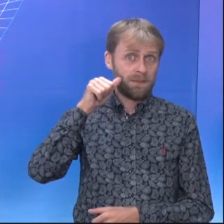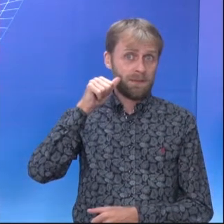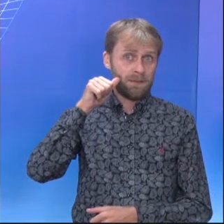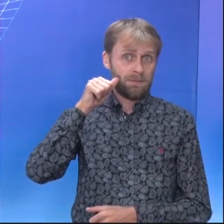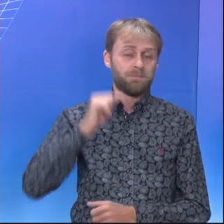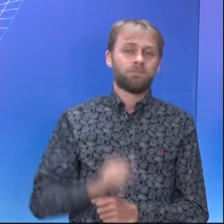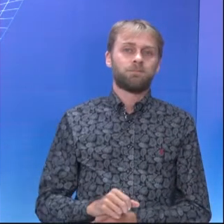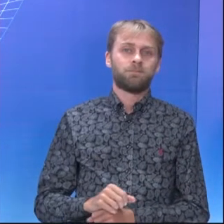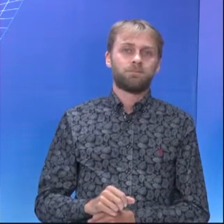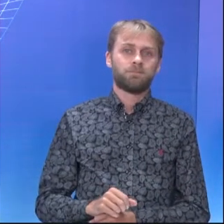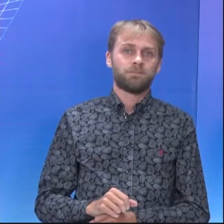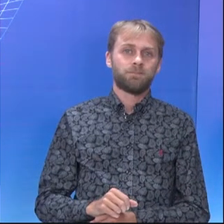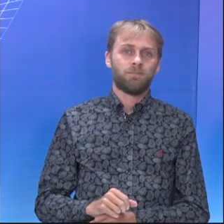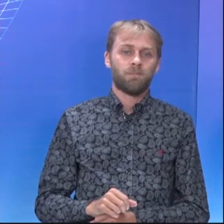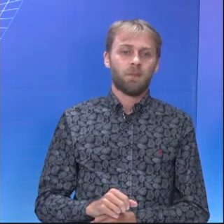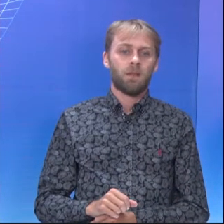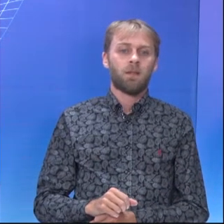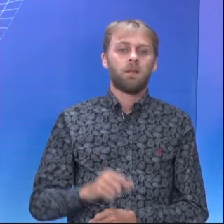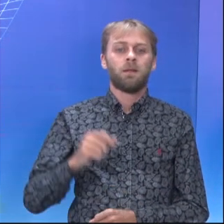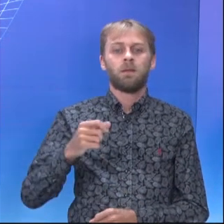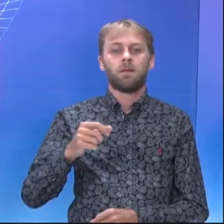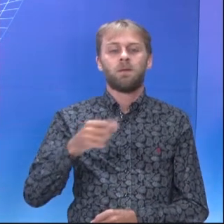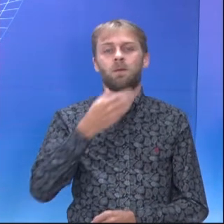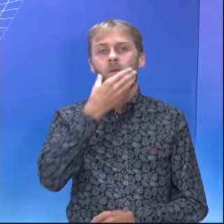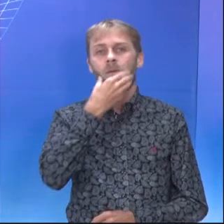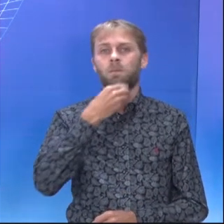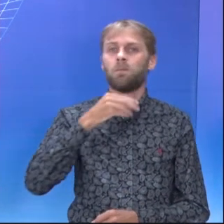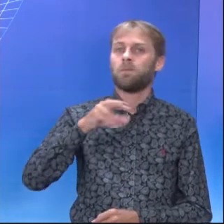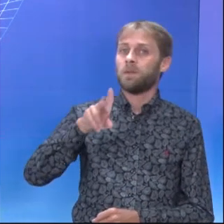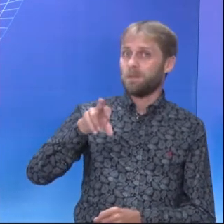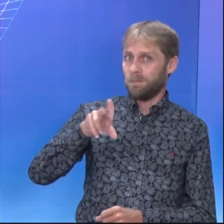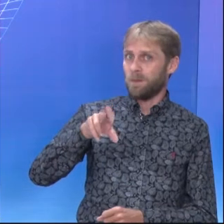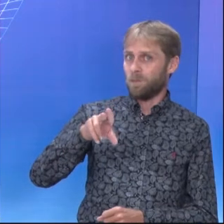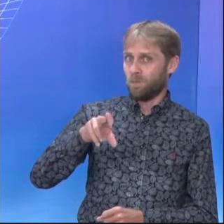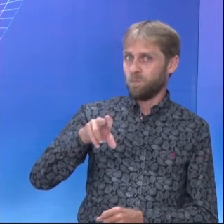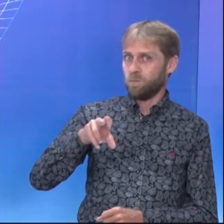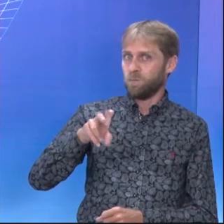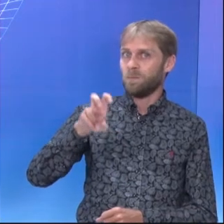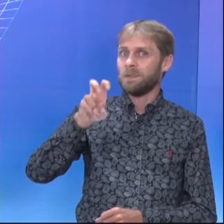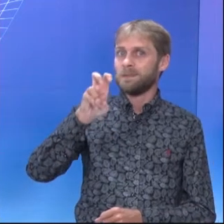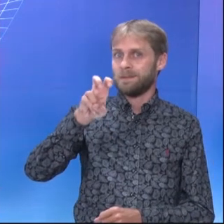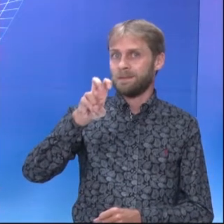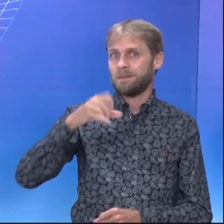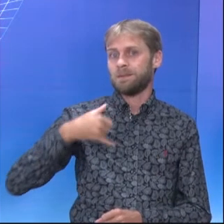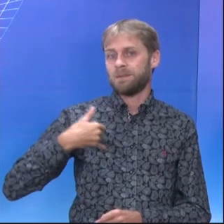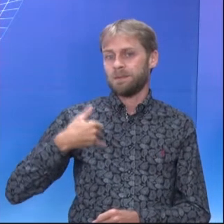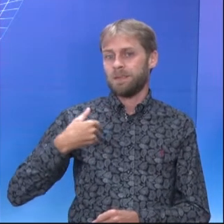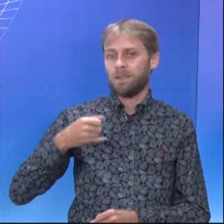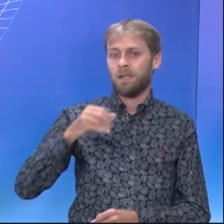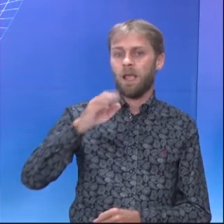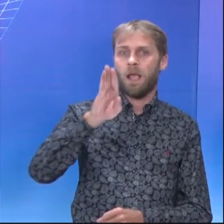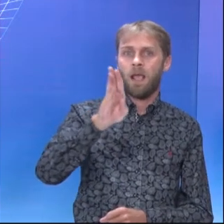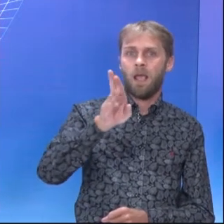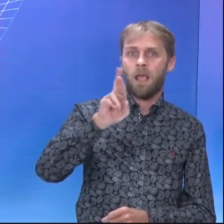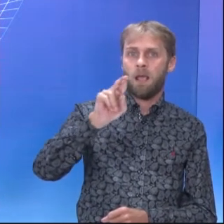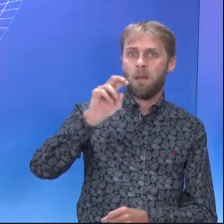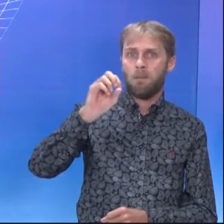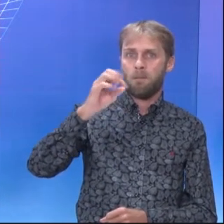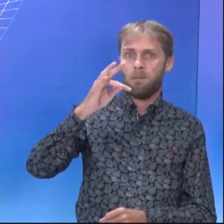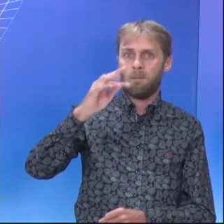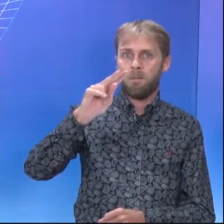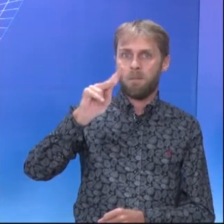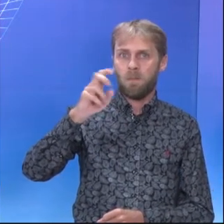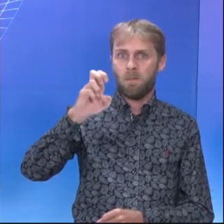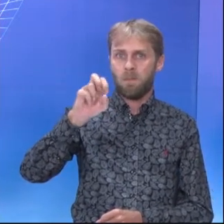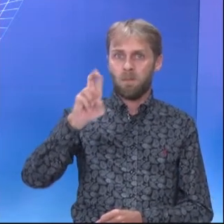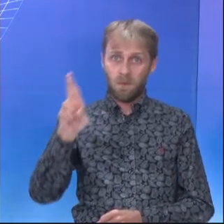ó, girl, vocabulário simples. Por quem? Pelo seu irmão. Olha isso. Brother. Todo mundo conhece o vocabulário brother. E